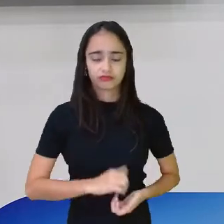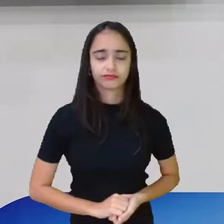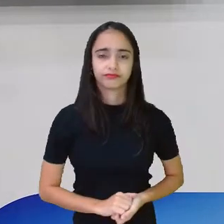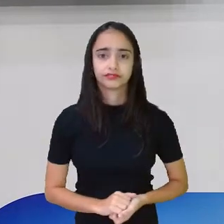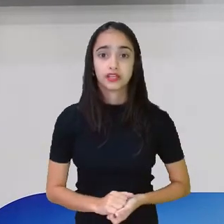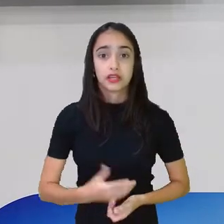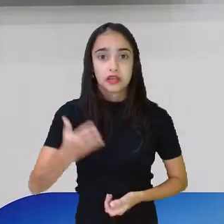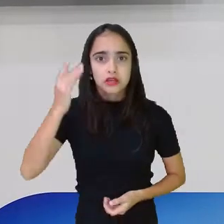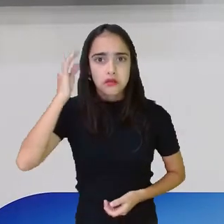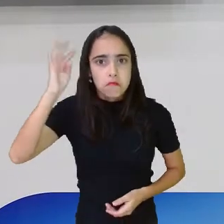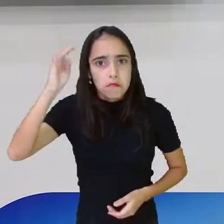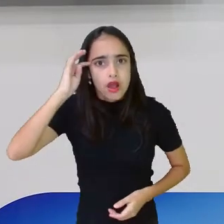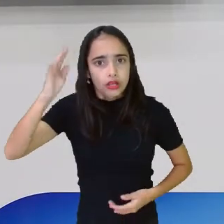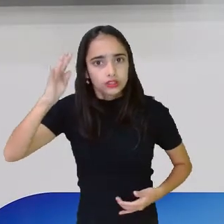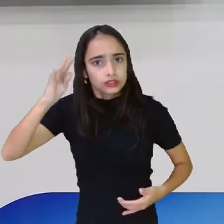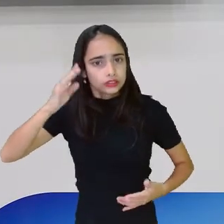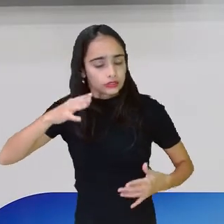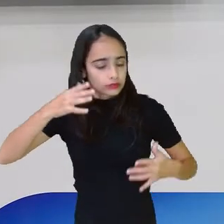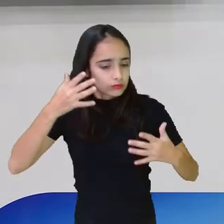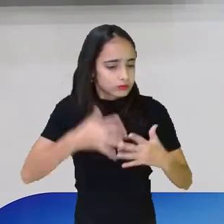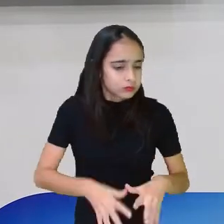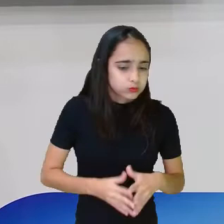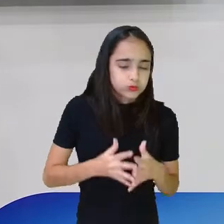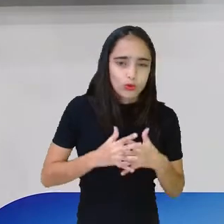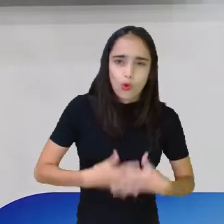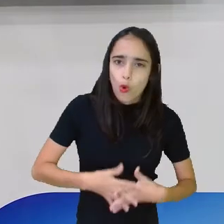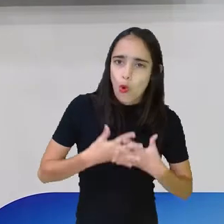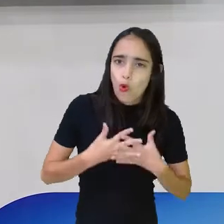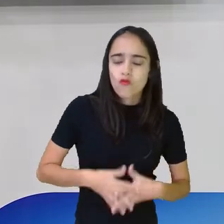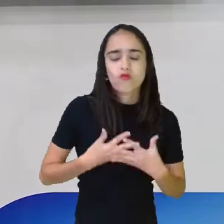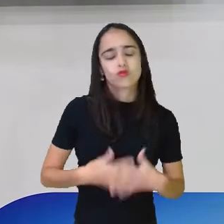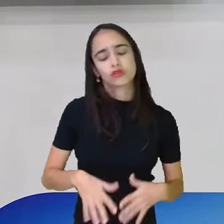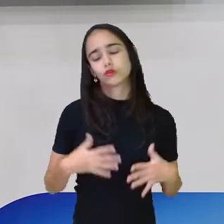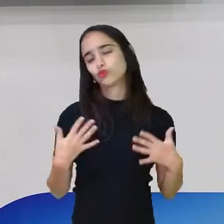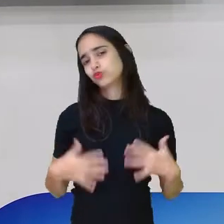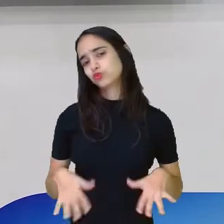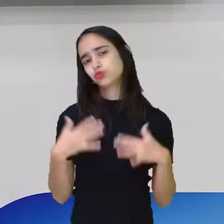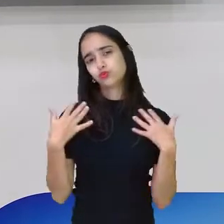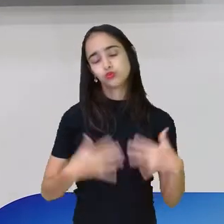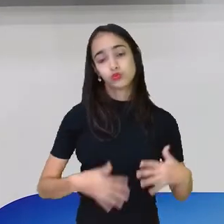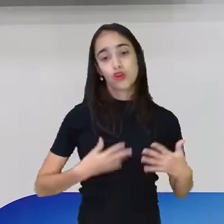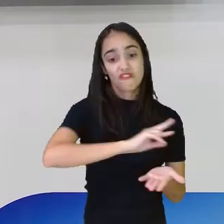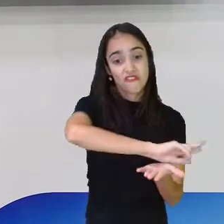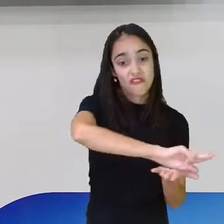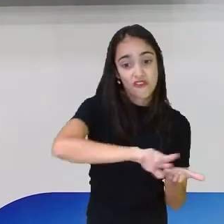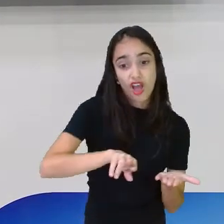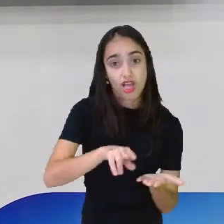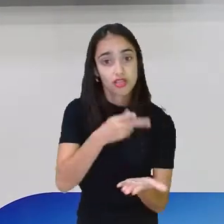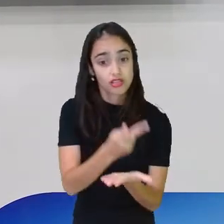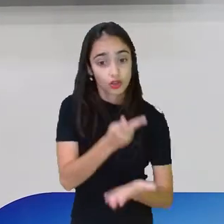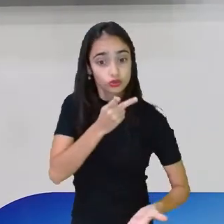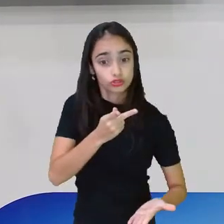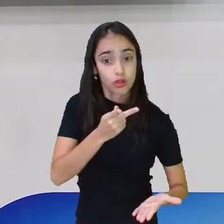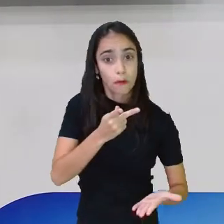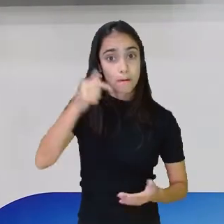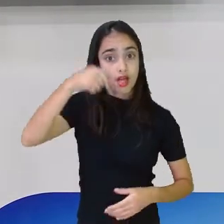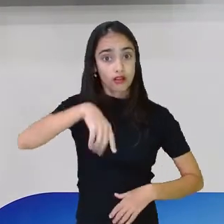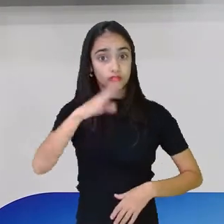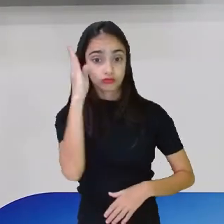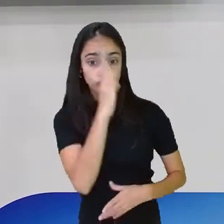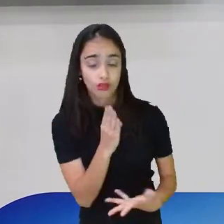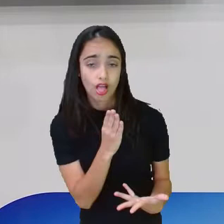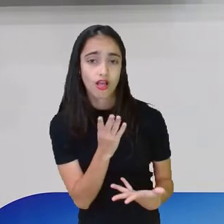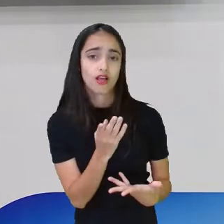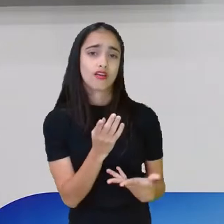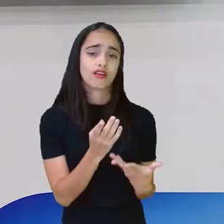Vários estopins de revolução que estavam acontecendo no país, teve essa guerra ali do Paraguai, que foi no final do